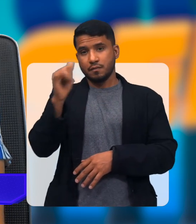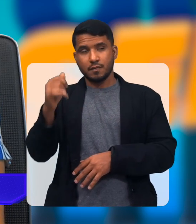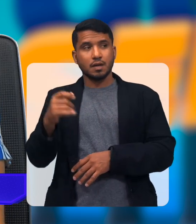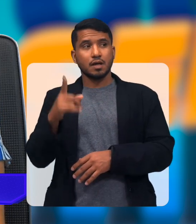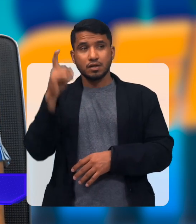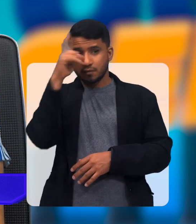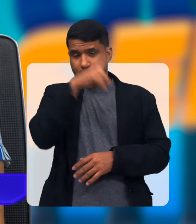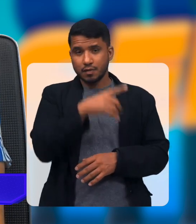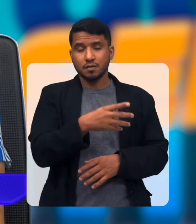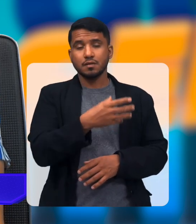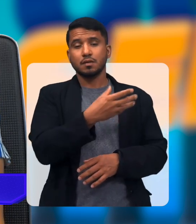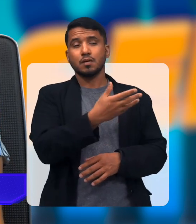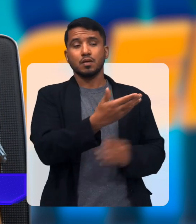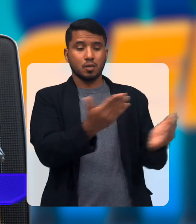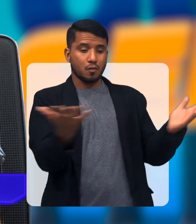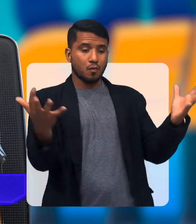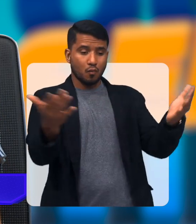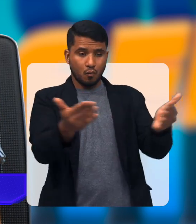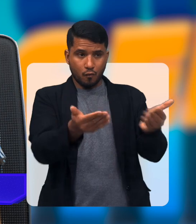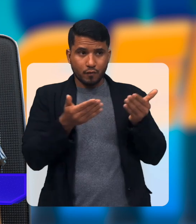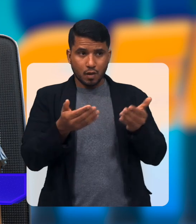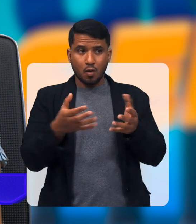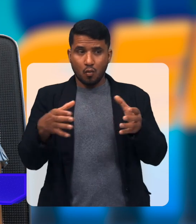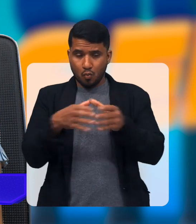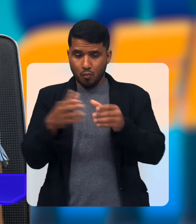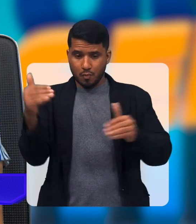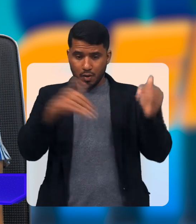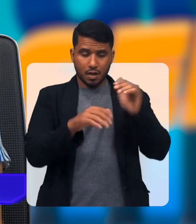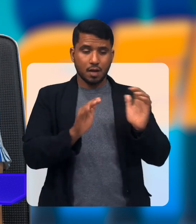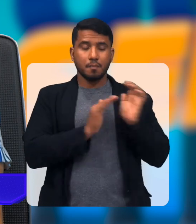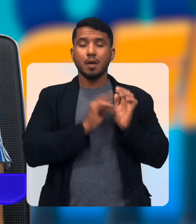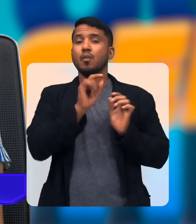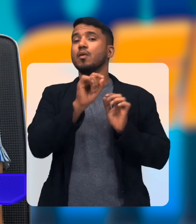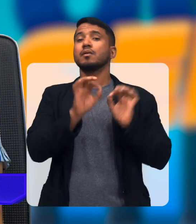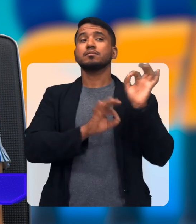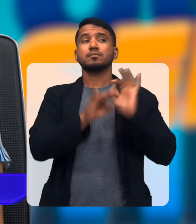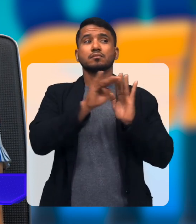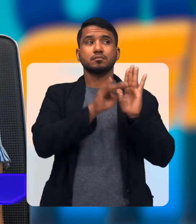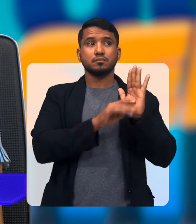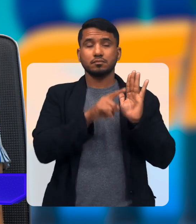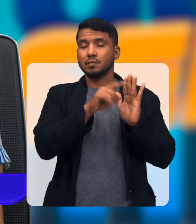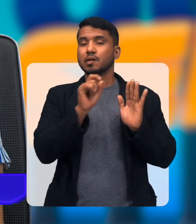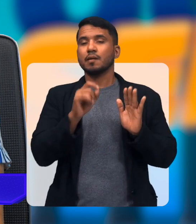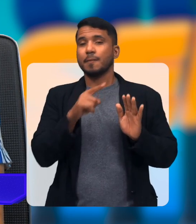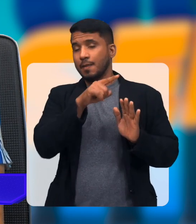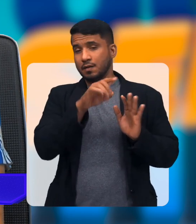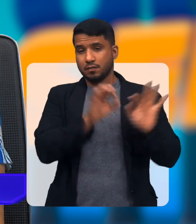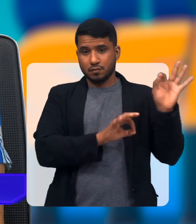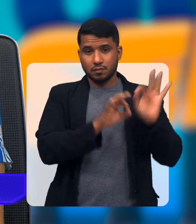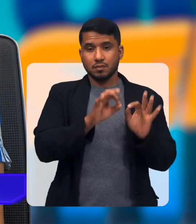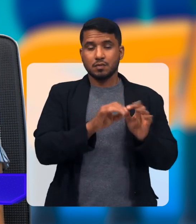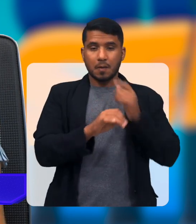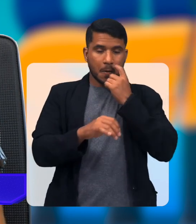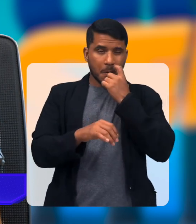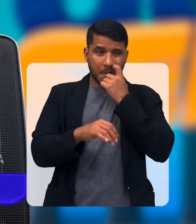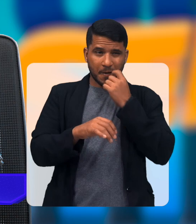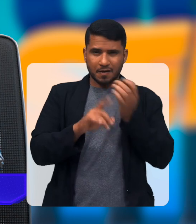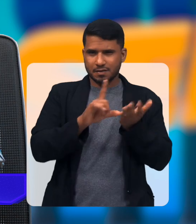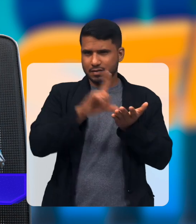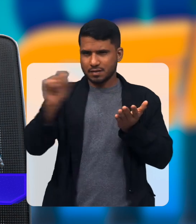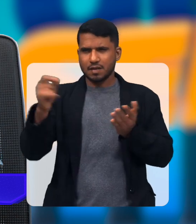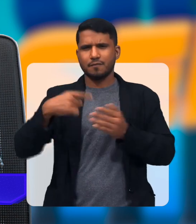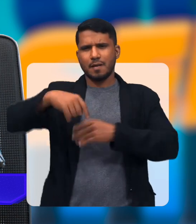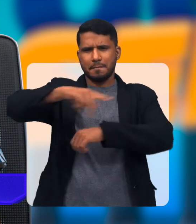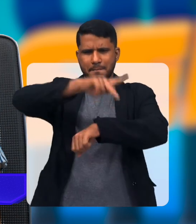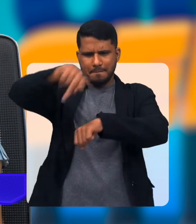É muito difícil Trazer o público Para dentro Da pai O que é eles Estão fazendo Qual é a programação Elas